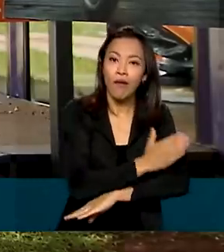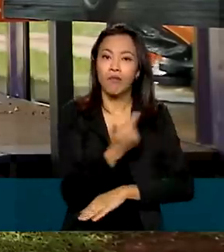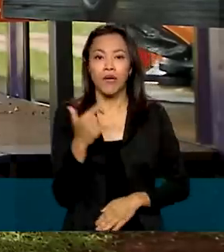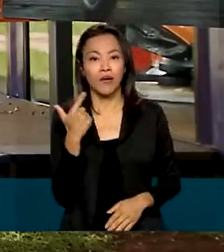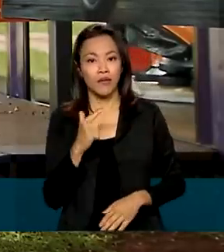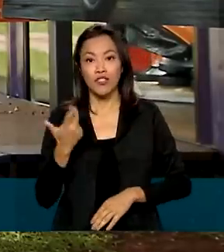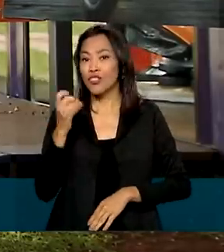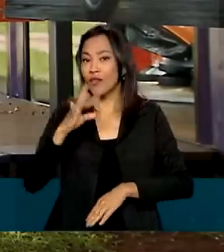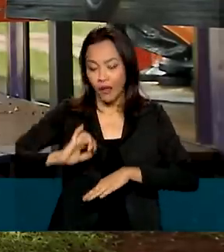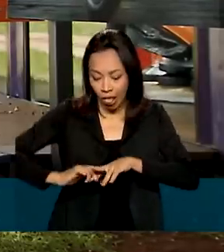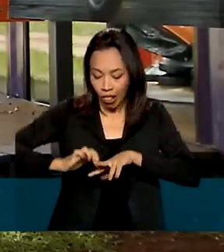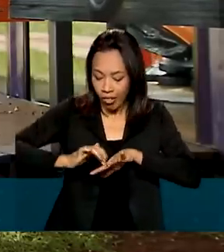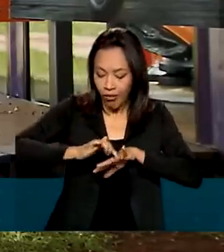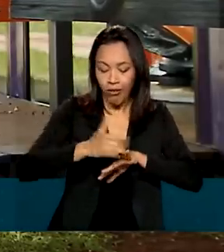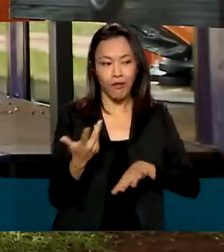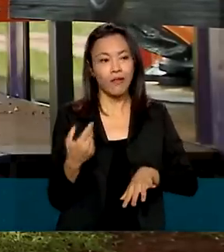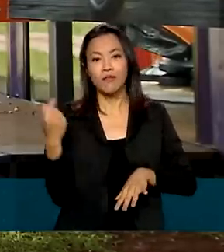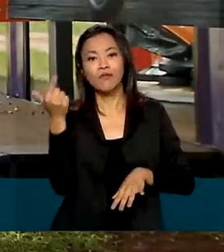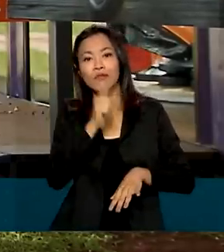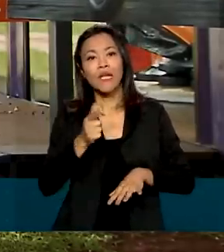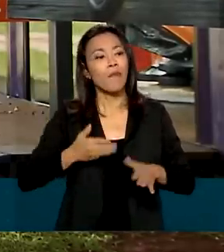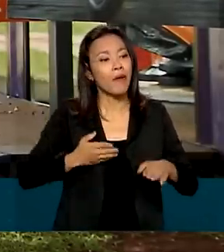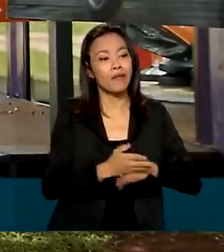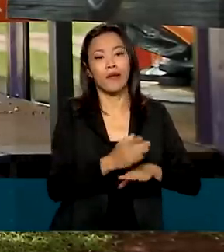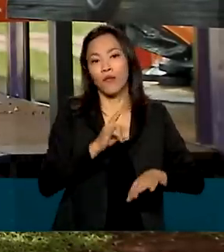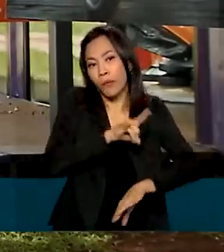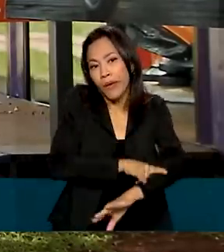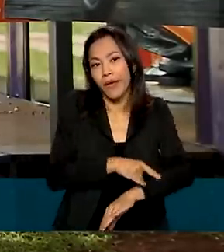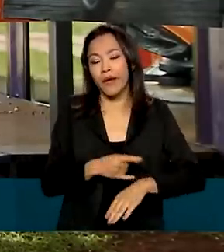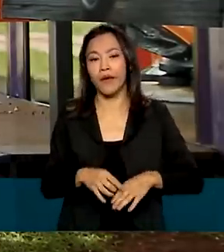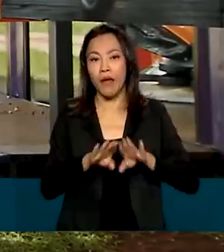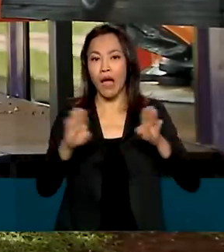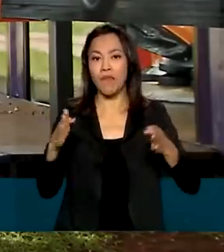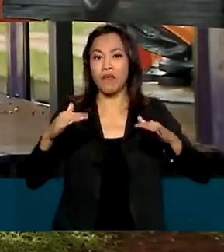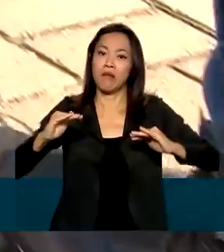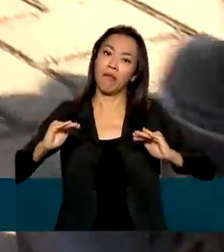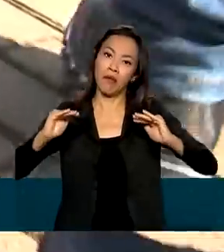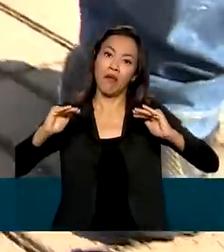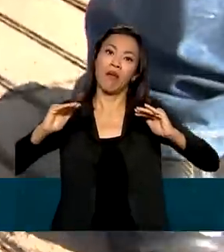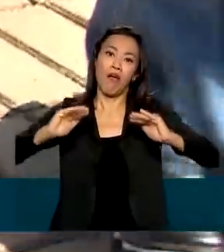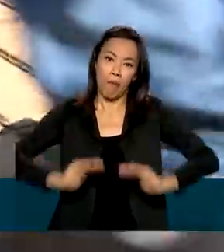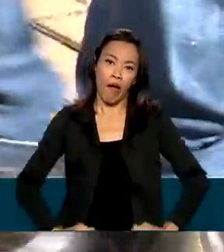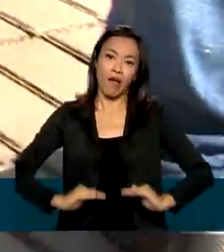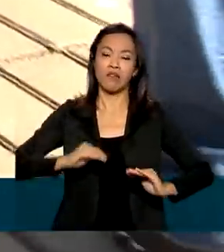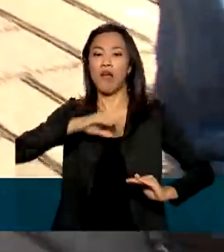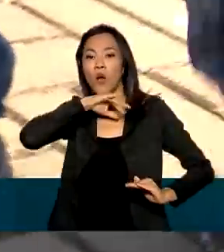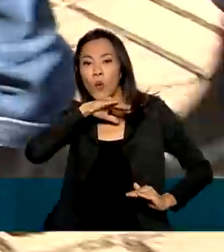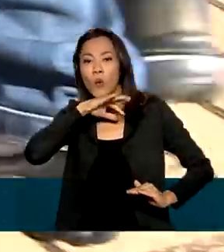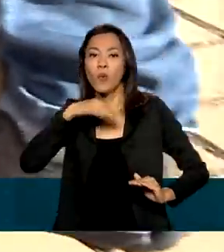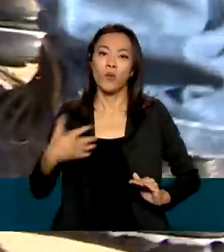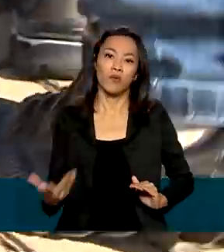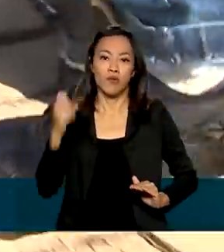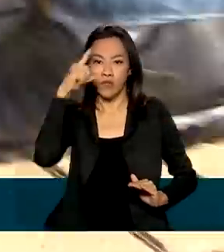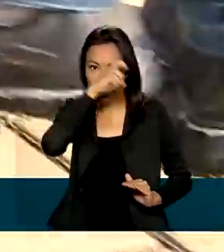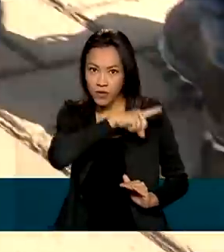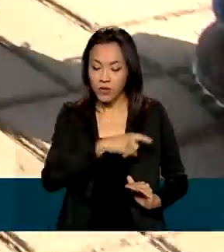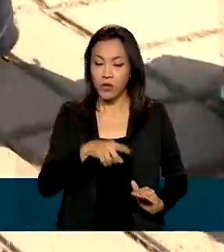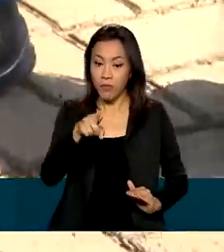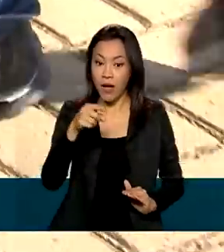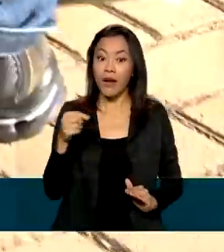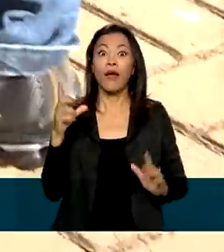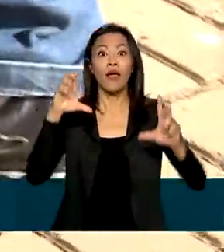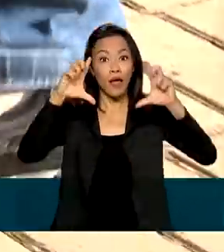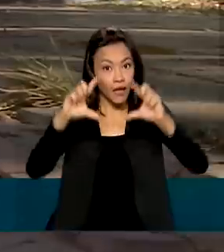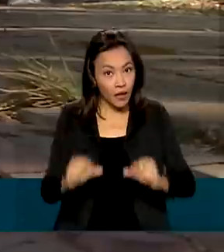não vai dar para passar na porta do banheiro, a mesa vai ser muito baixa, vai ficar desconfortável. Para tentar reduzir essas barreiras